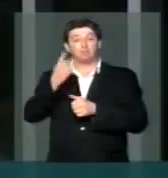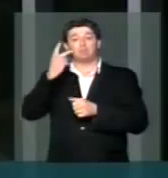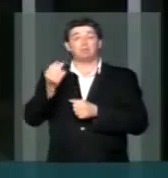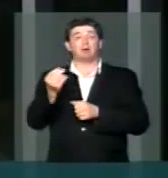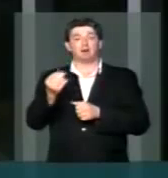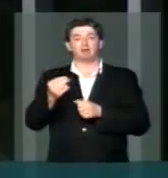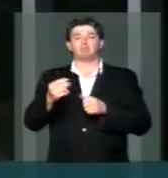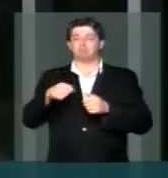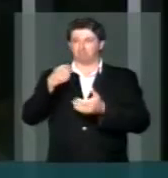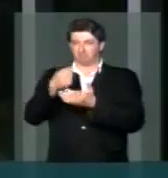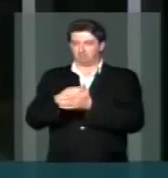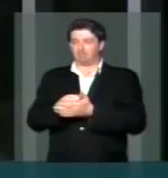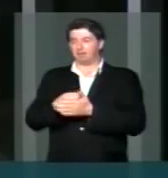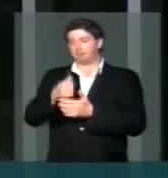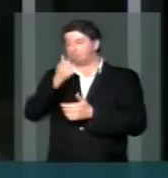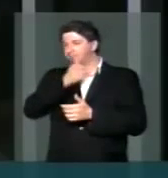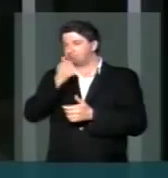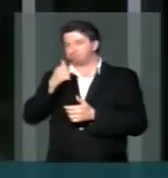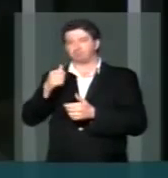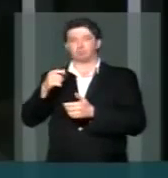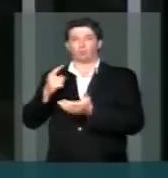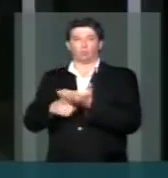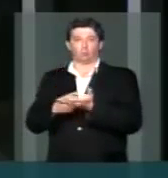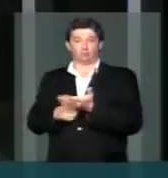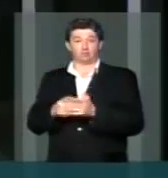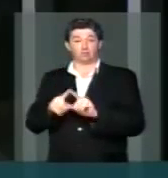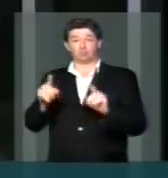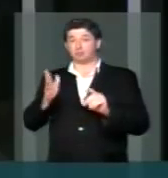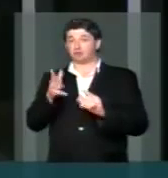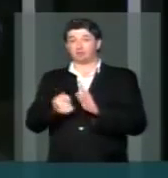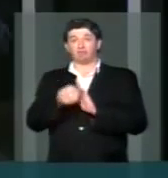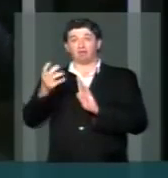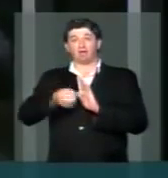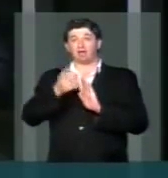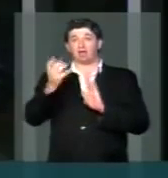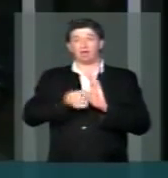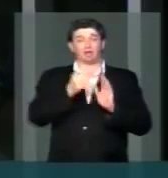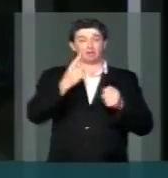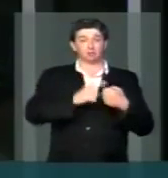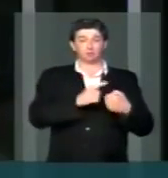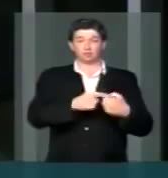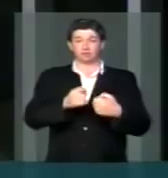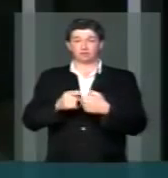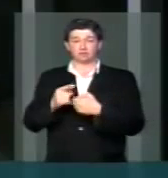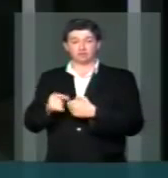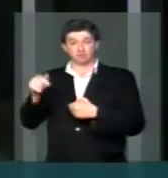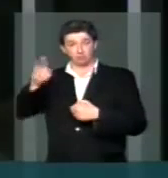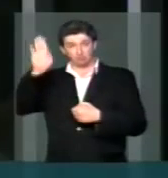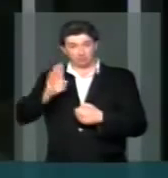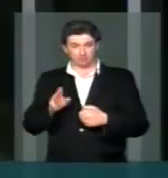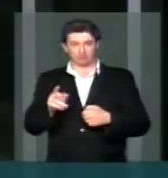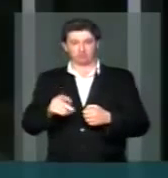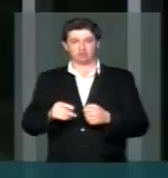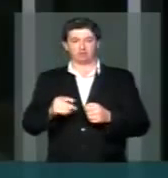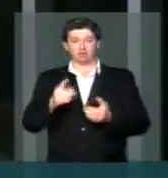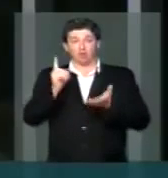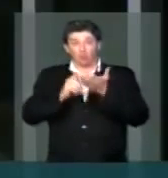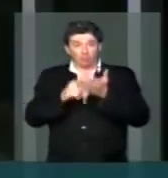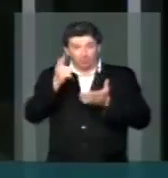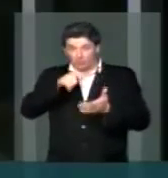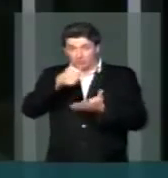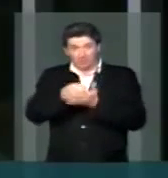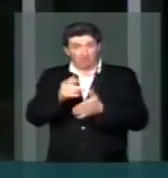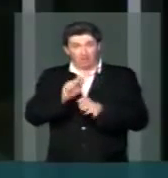para poder honrar com os seus compromissos. Mas já há vários, centenas de municípios, neste país, que já nem seus compromissos